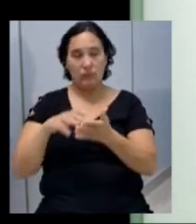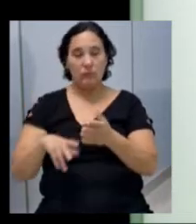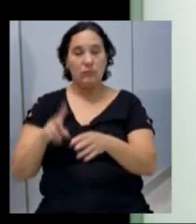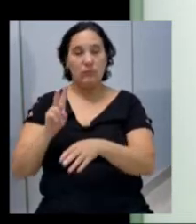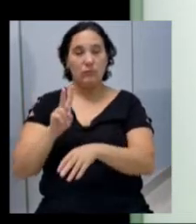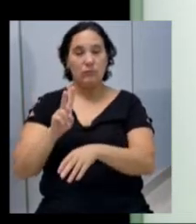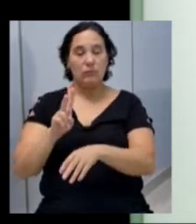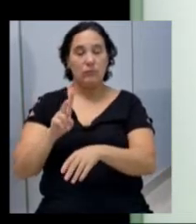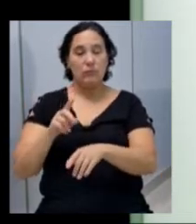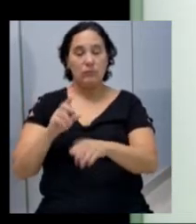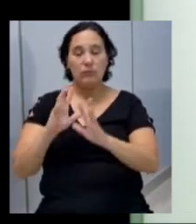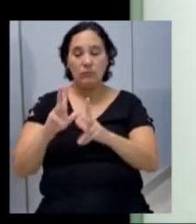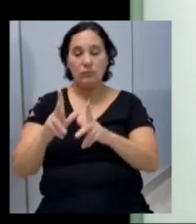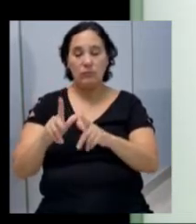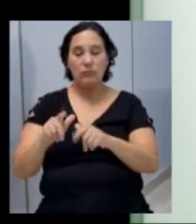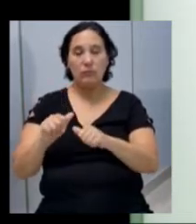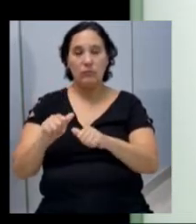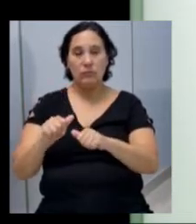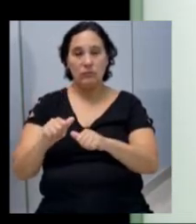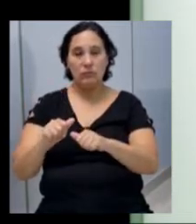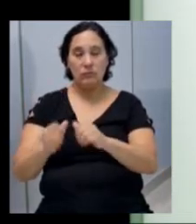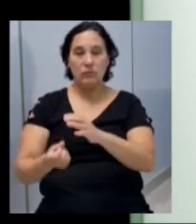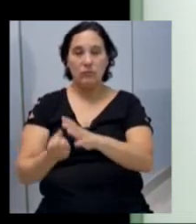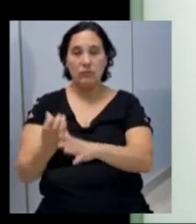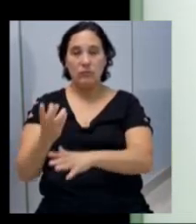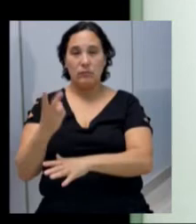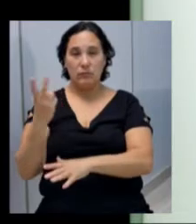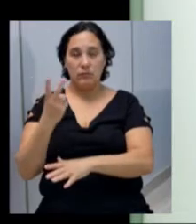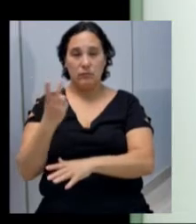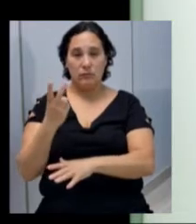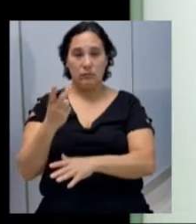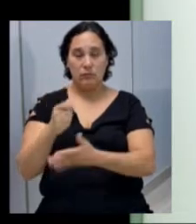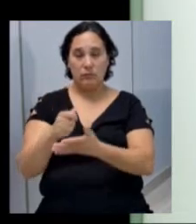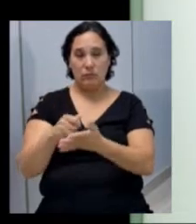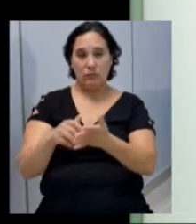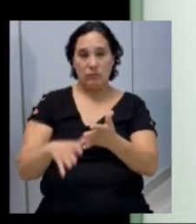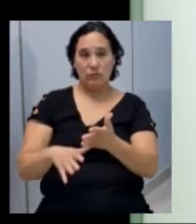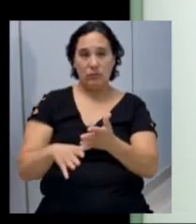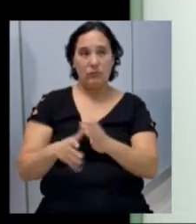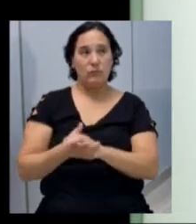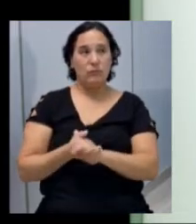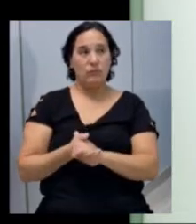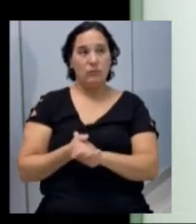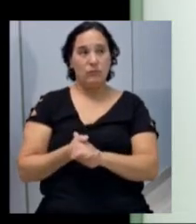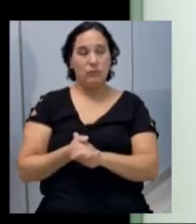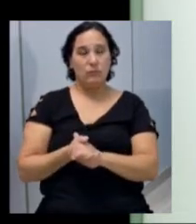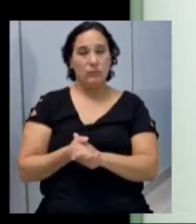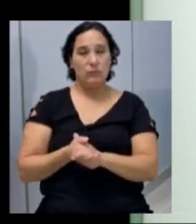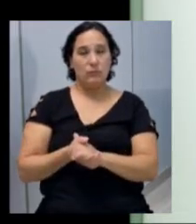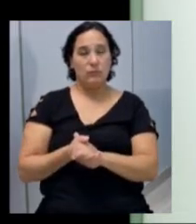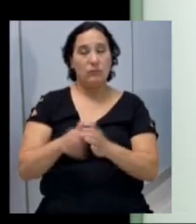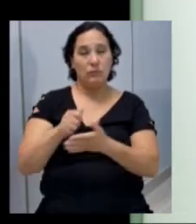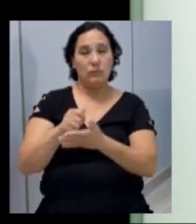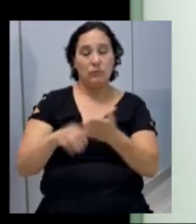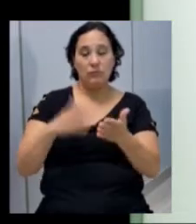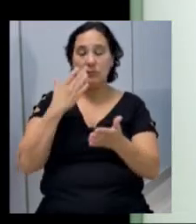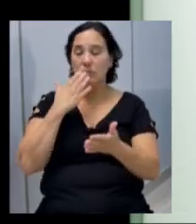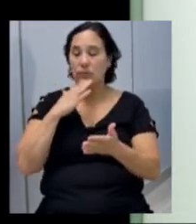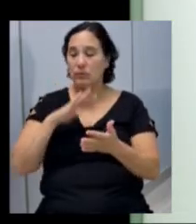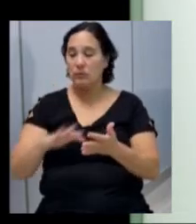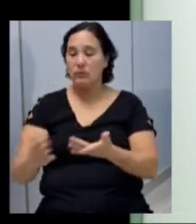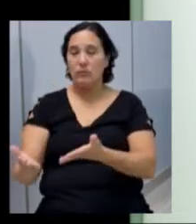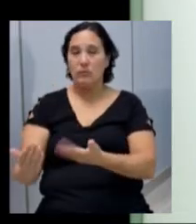manutenção do gabinete, foram criadas duas novas atividades, uma de apoio ao orçamento da Criança e